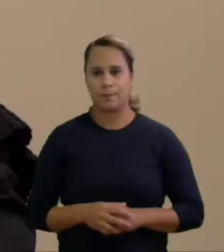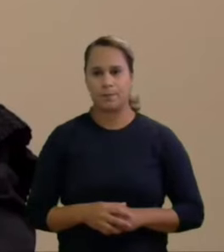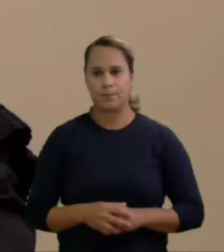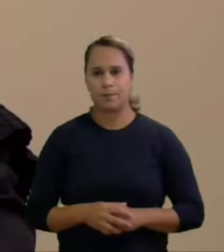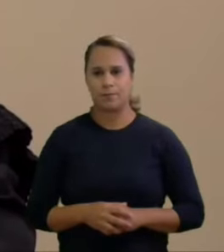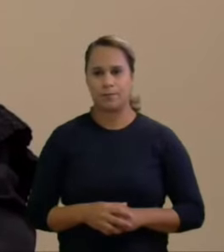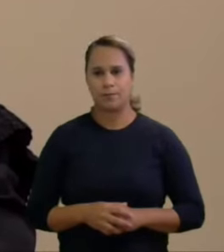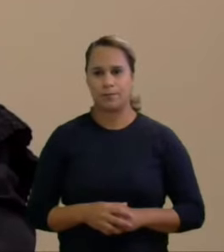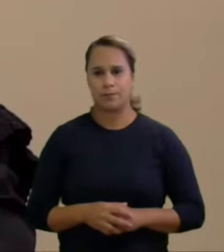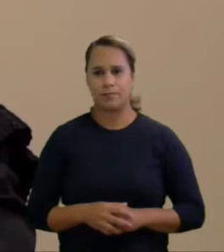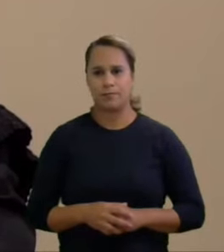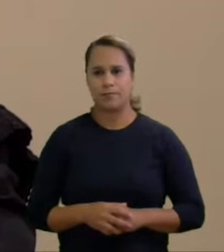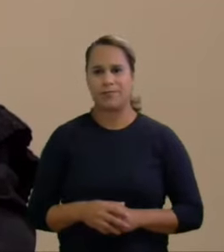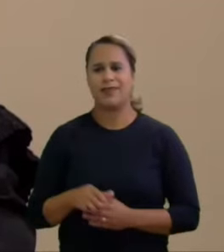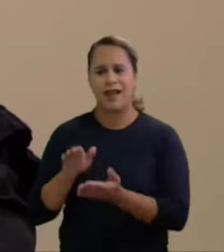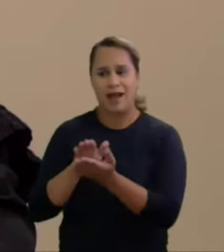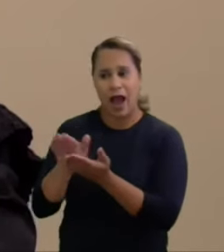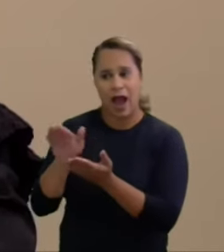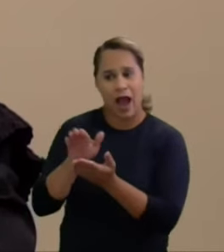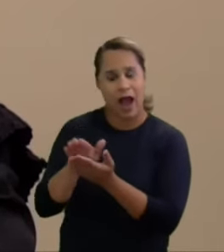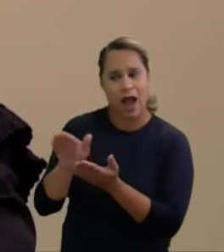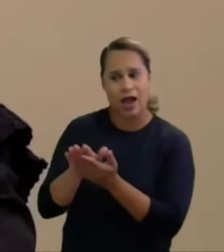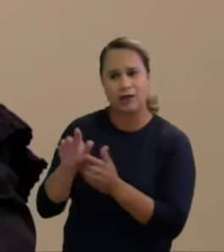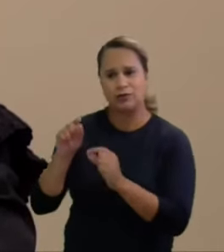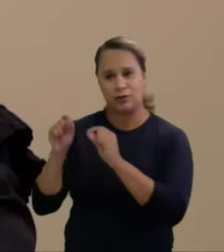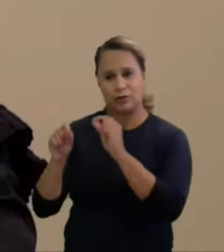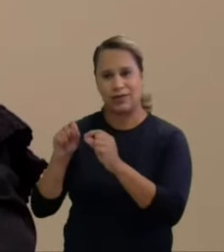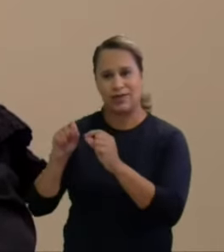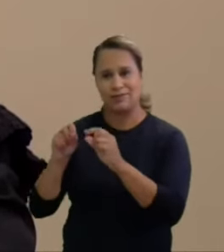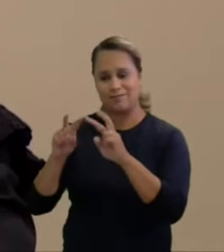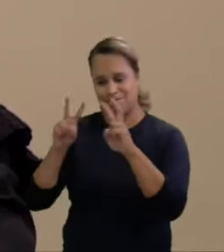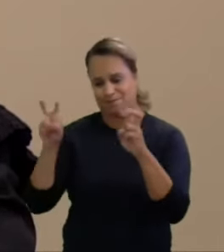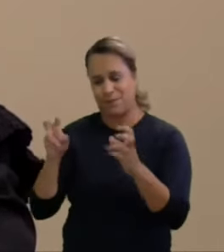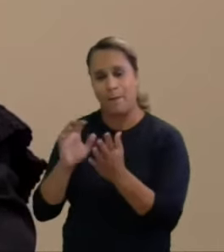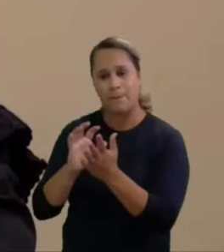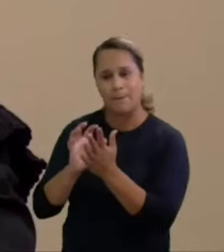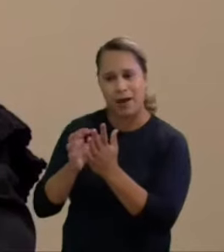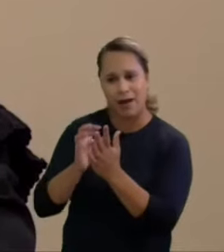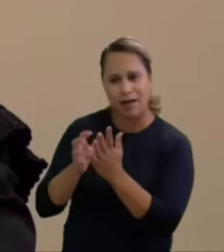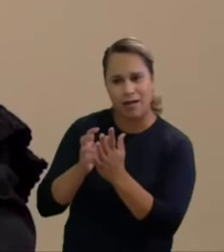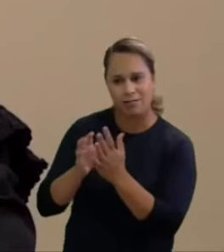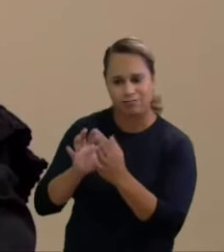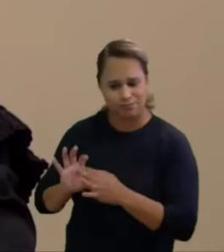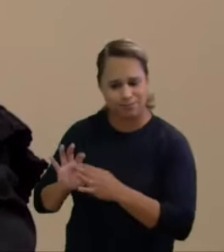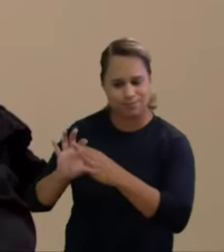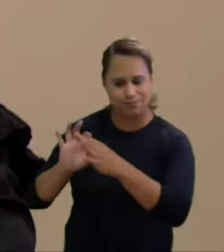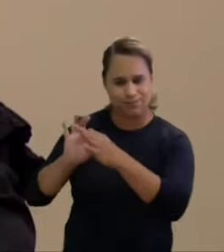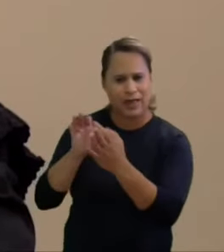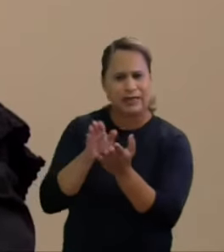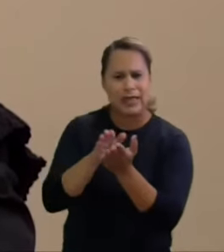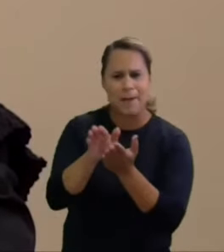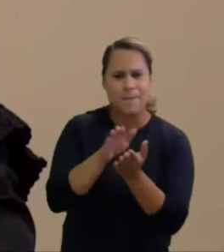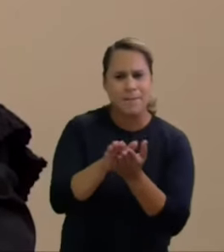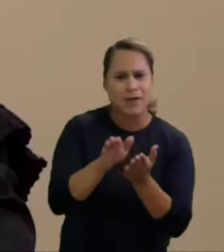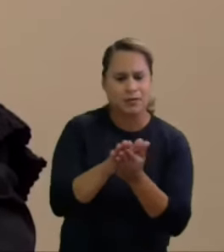composto por gastos partidários, entrelaçadas com as supostas despesas de propaganda,